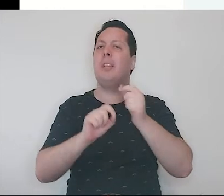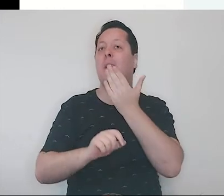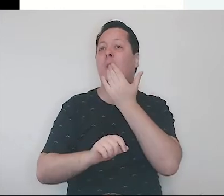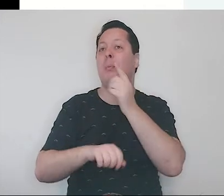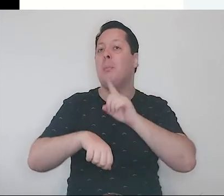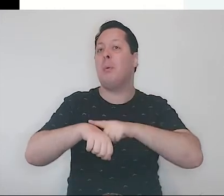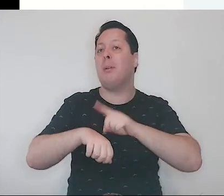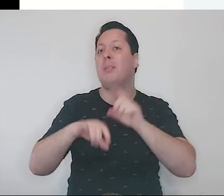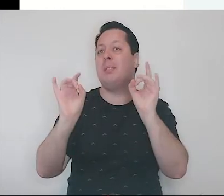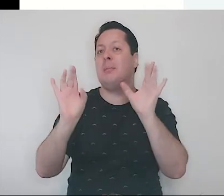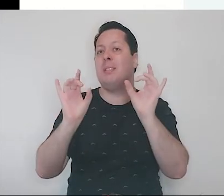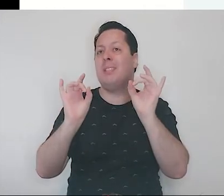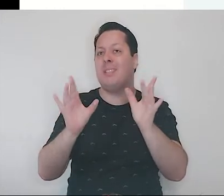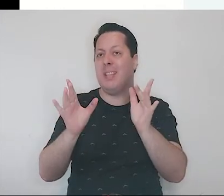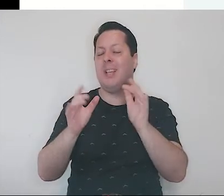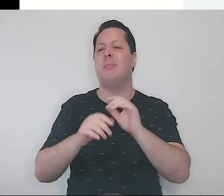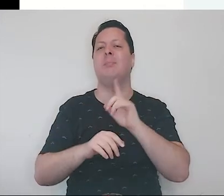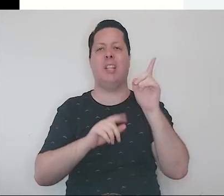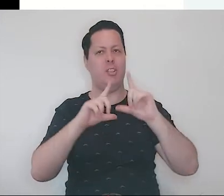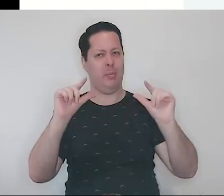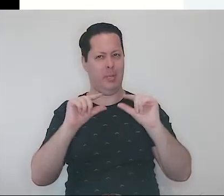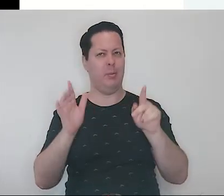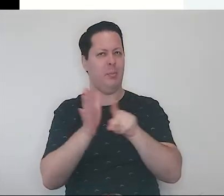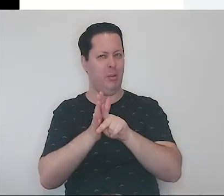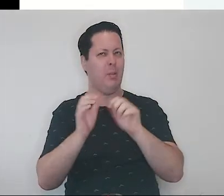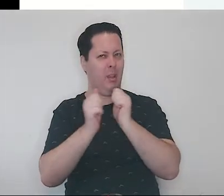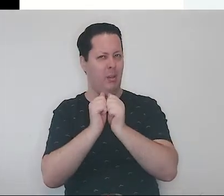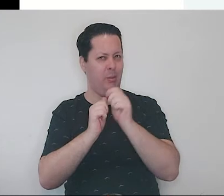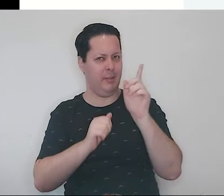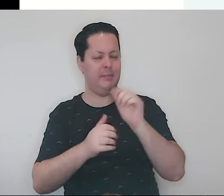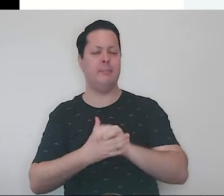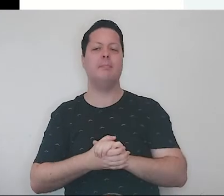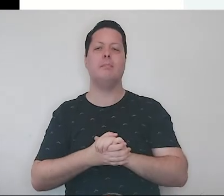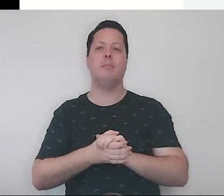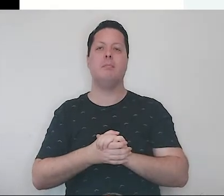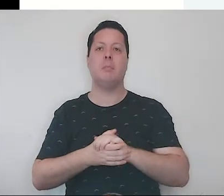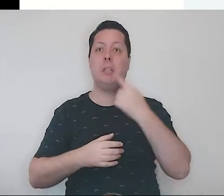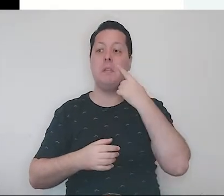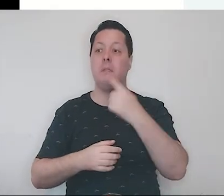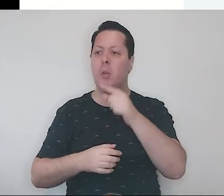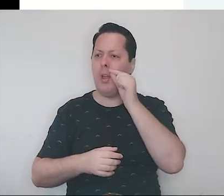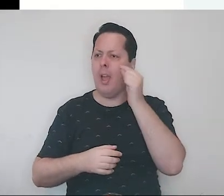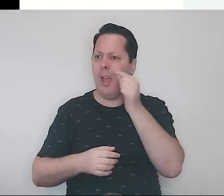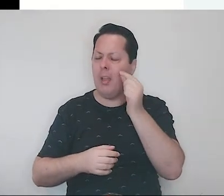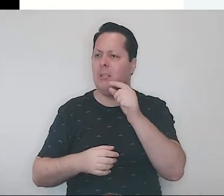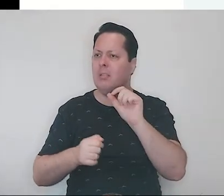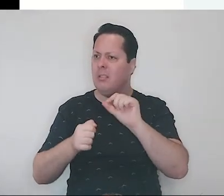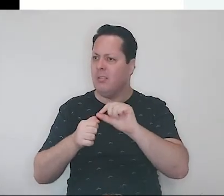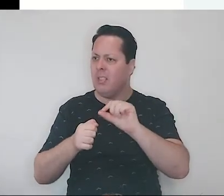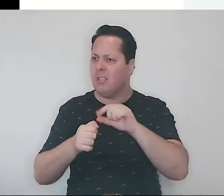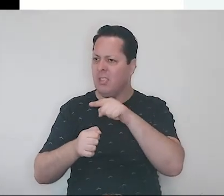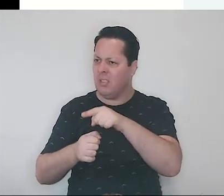eventos especiais no Japão. E eles estavam fazendo, socando